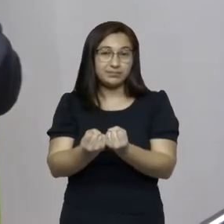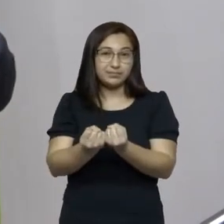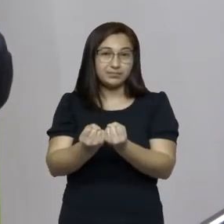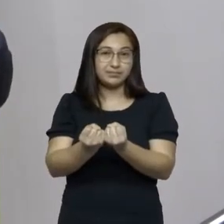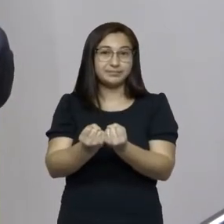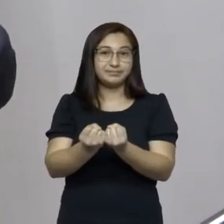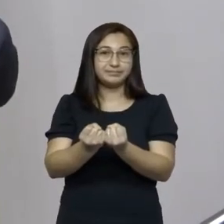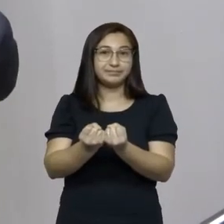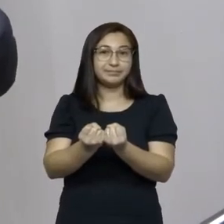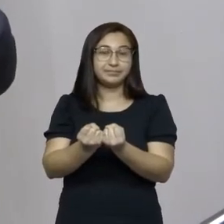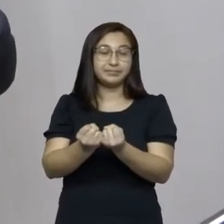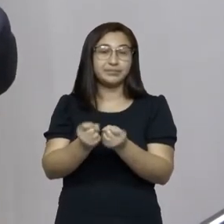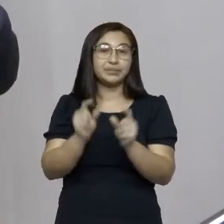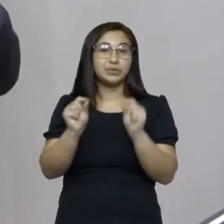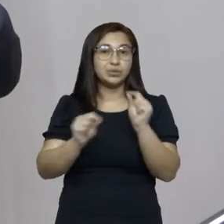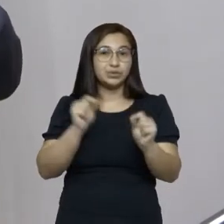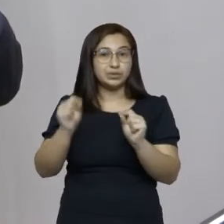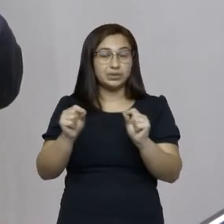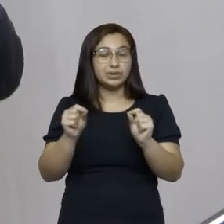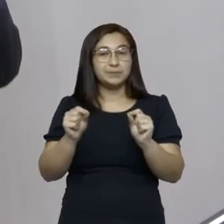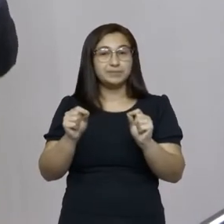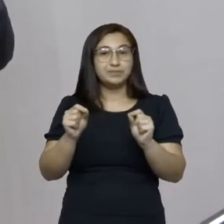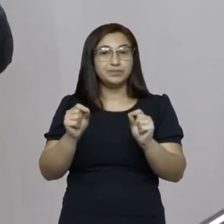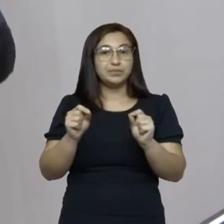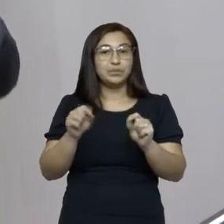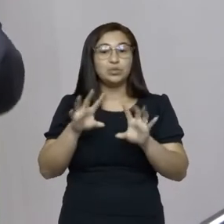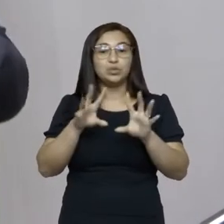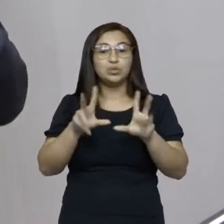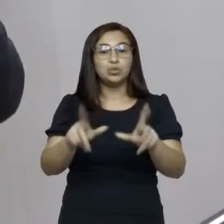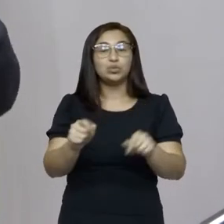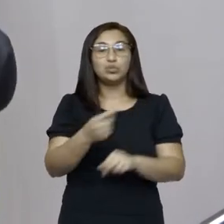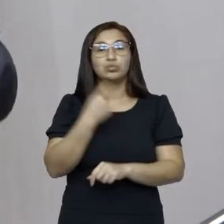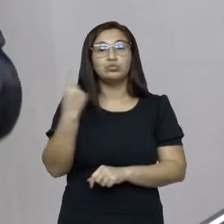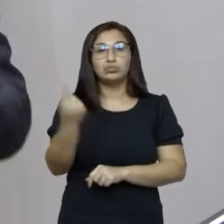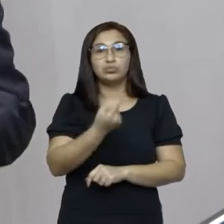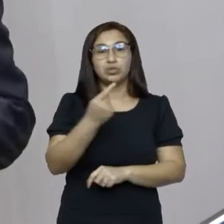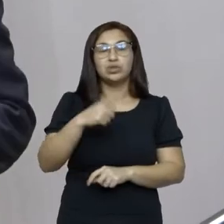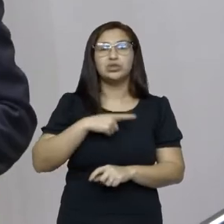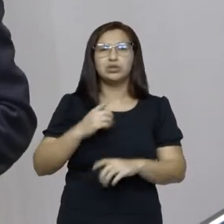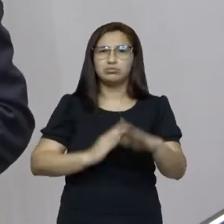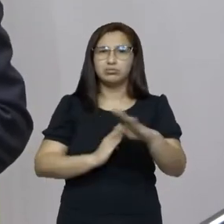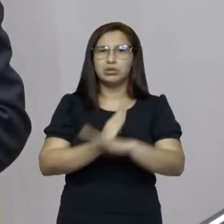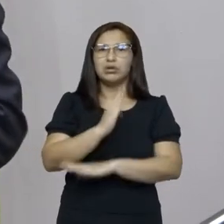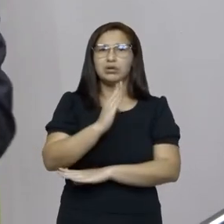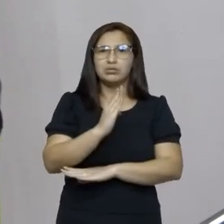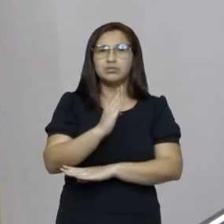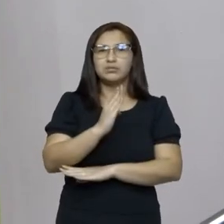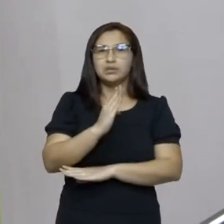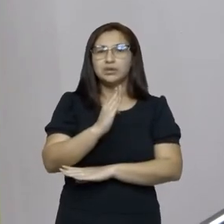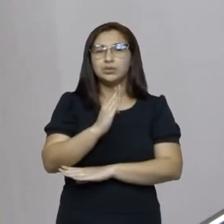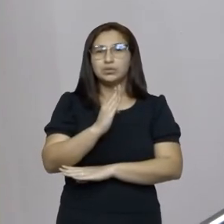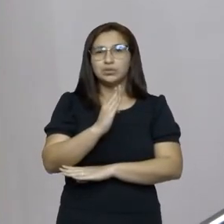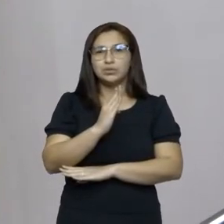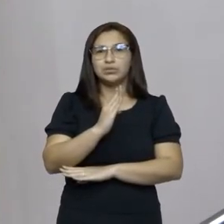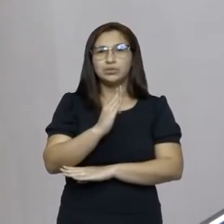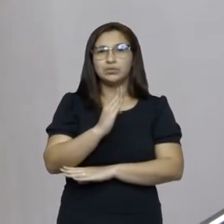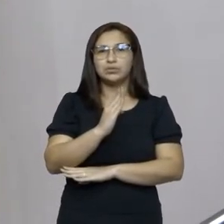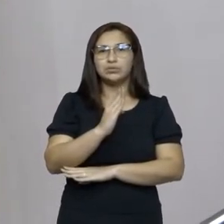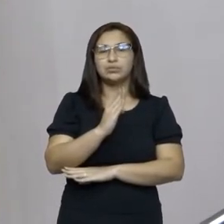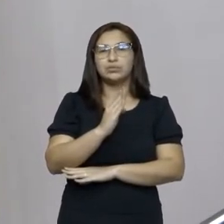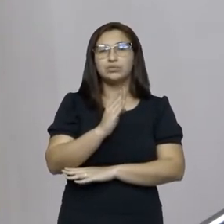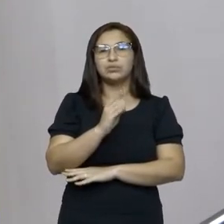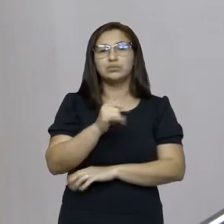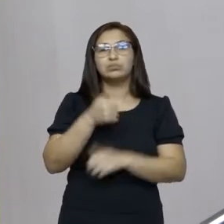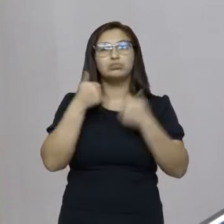traz para todos nós avanços e avanços extremamente